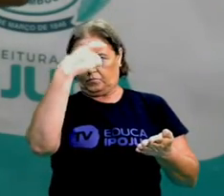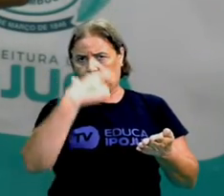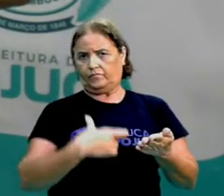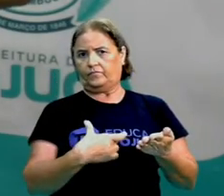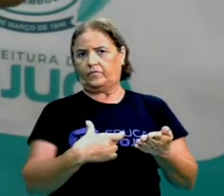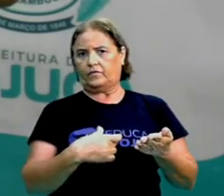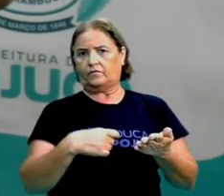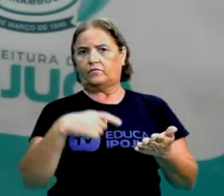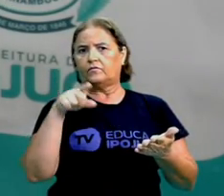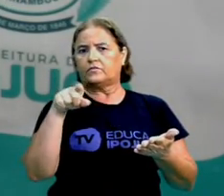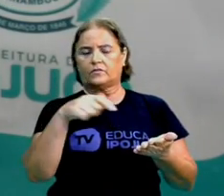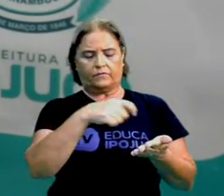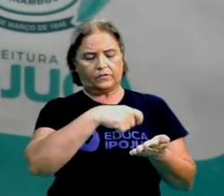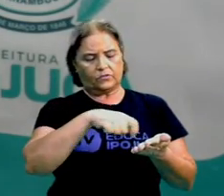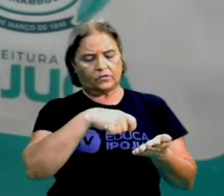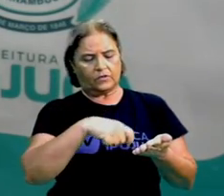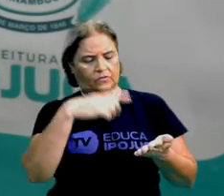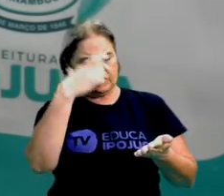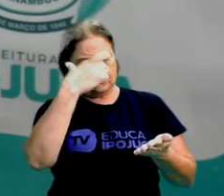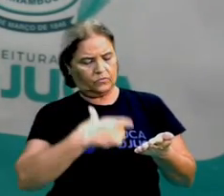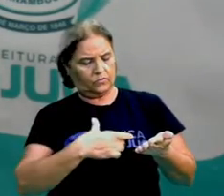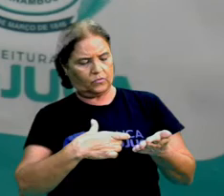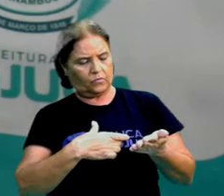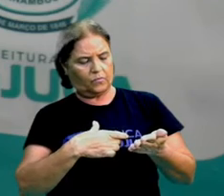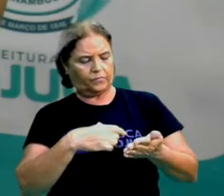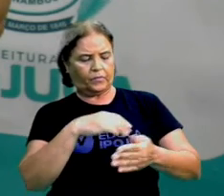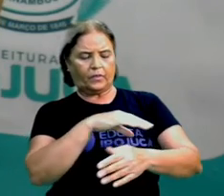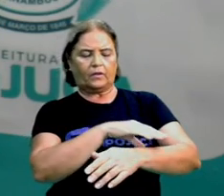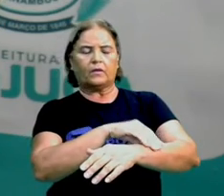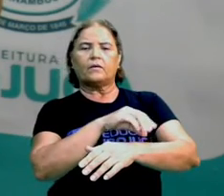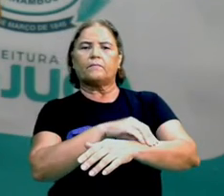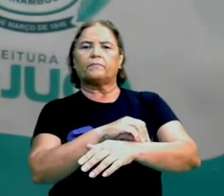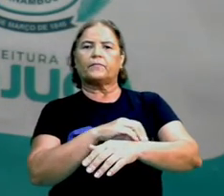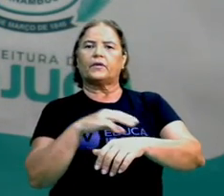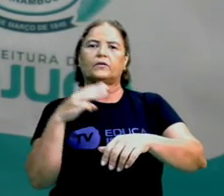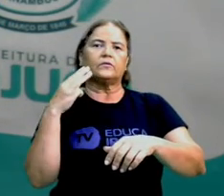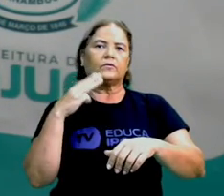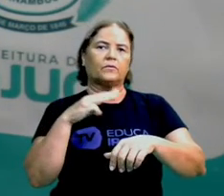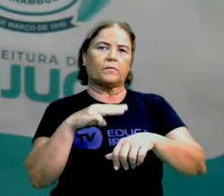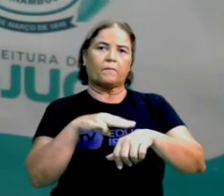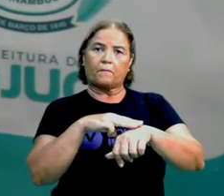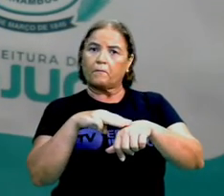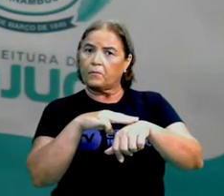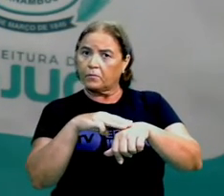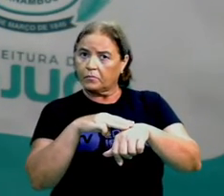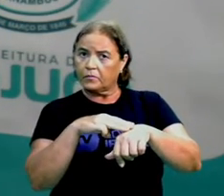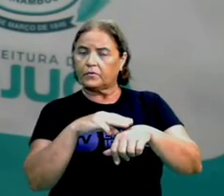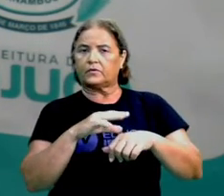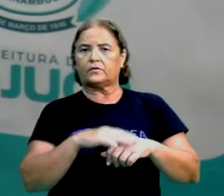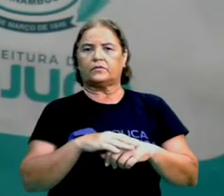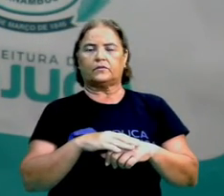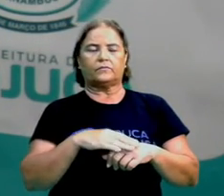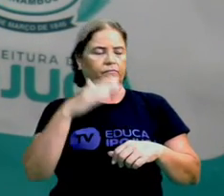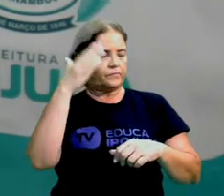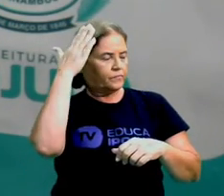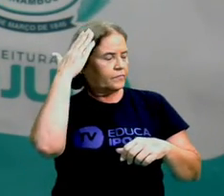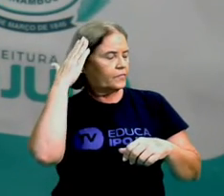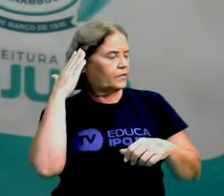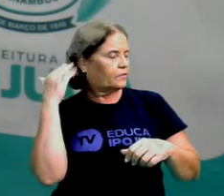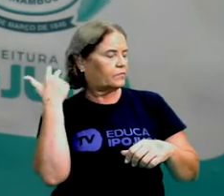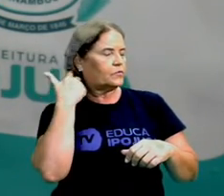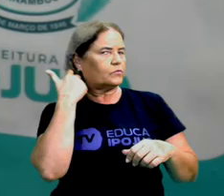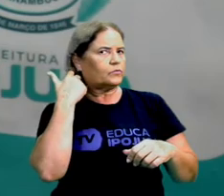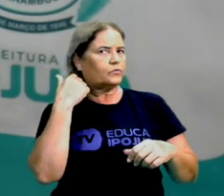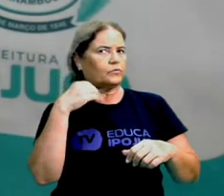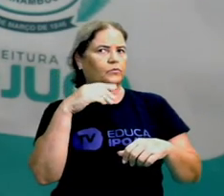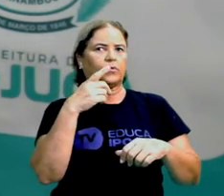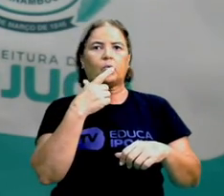descrever, que eu sou de pele, eu sou de pele morena, no caso, não sei você, cabelo curto, preto,